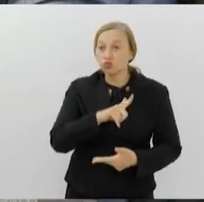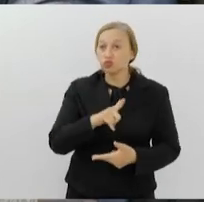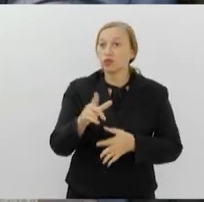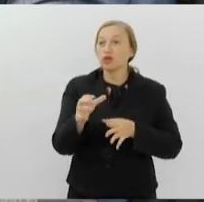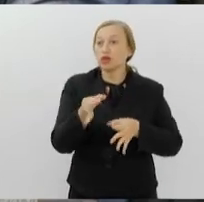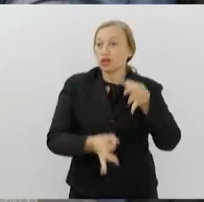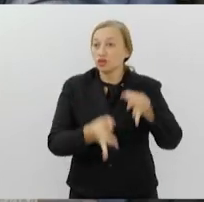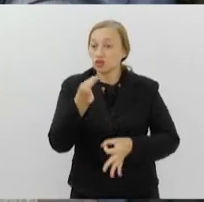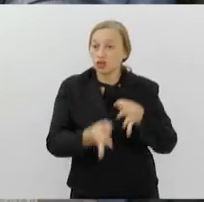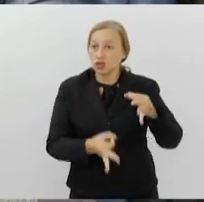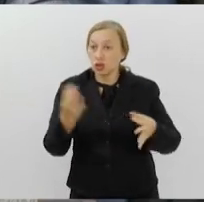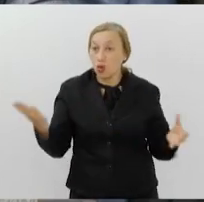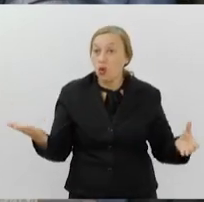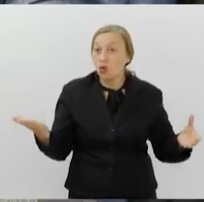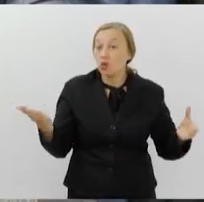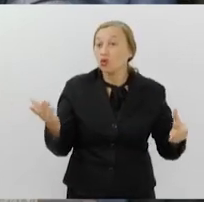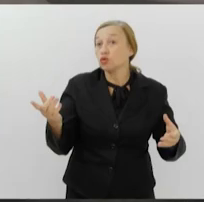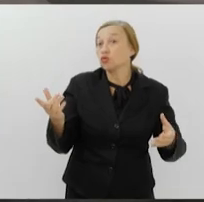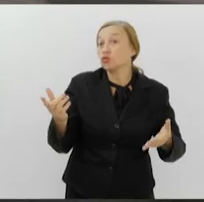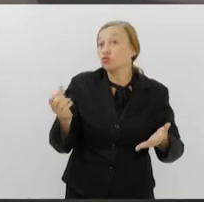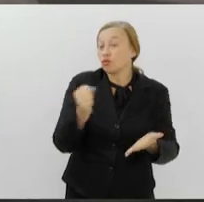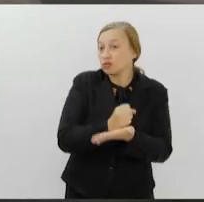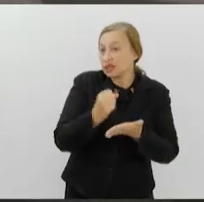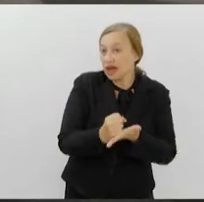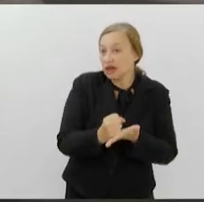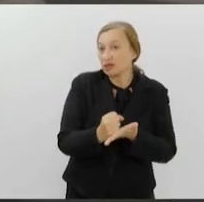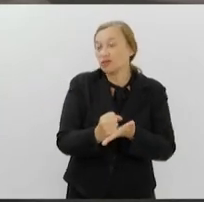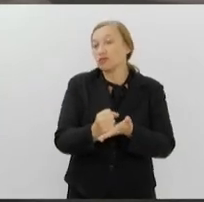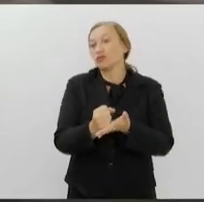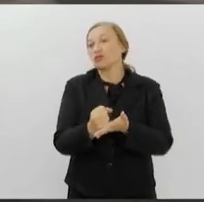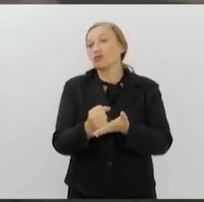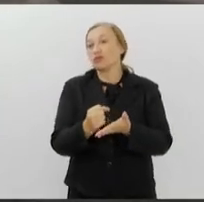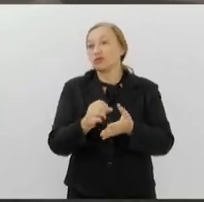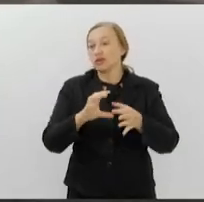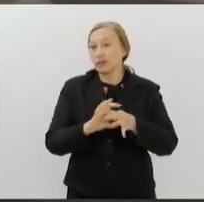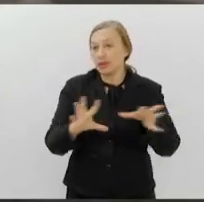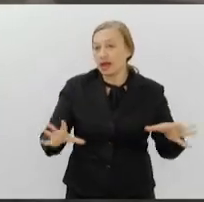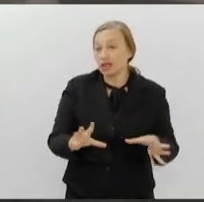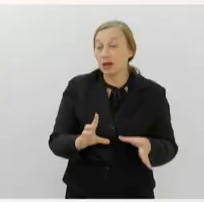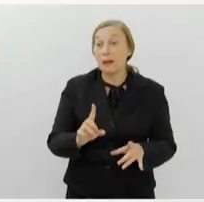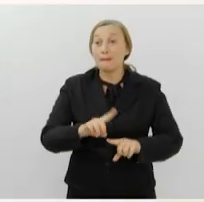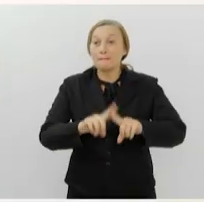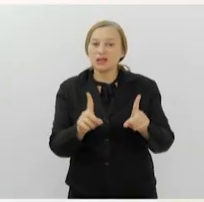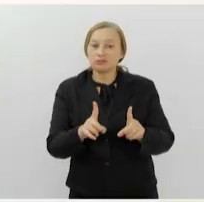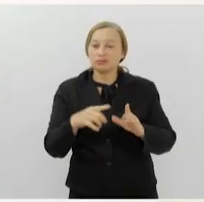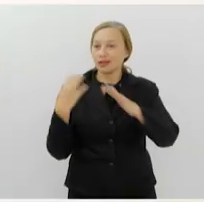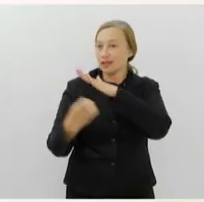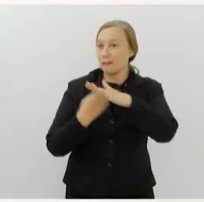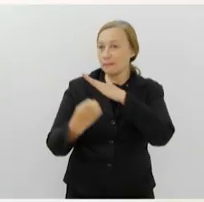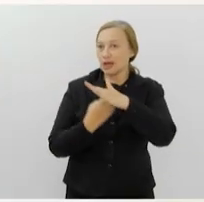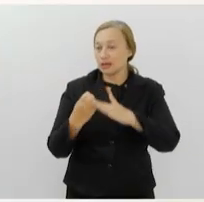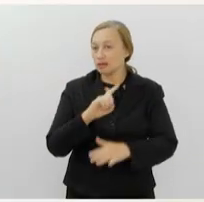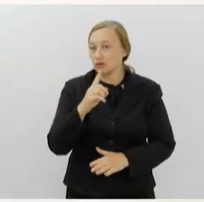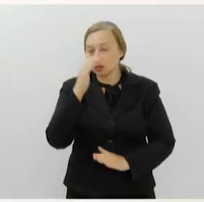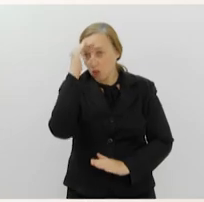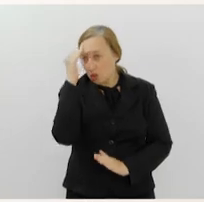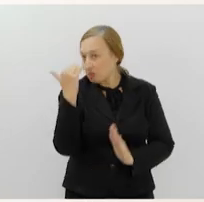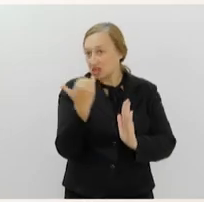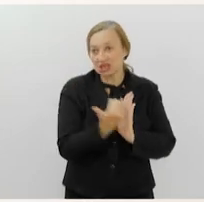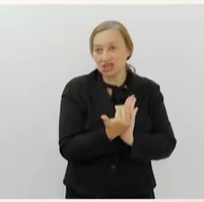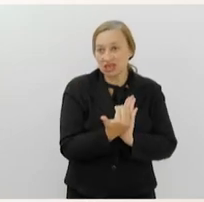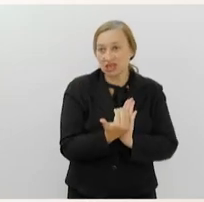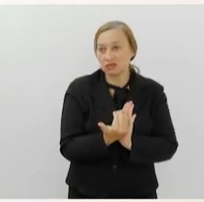reativados, mas as decisões judiciais não estão sendo cumpridas pelas empresas. Regras da Agência Nacional de Saúde